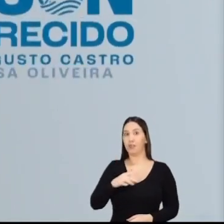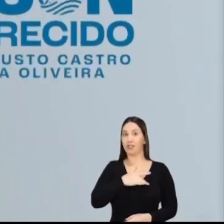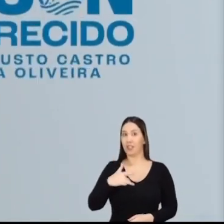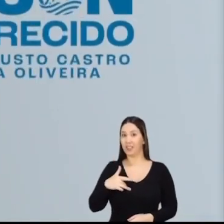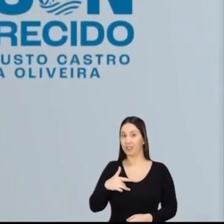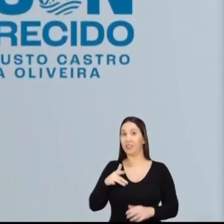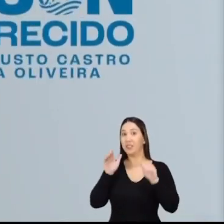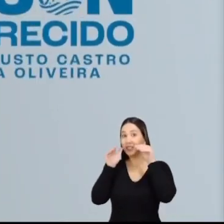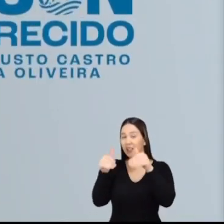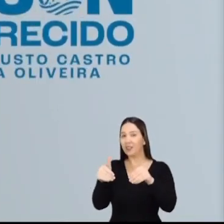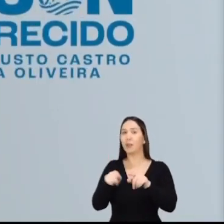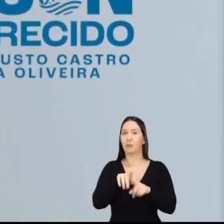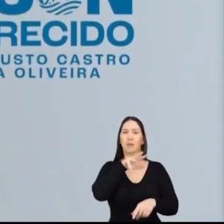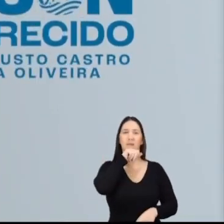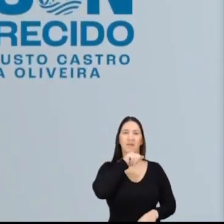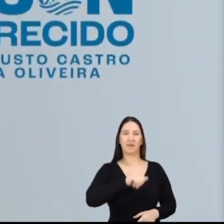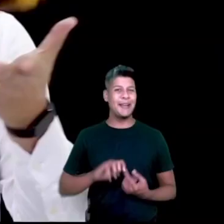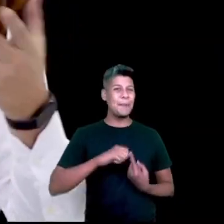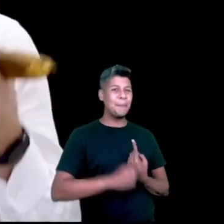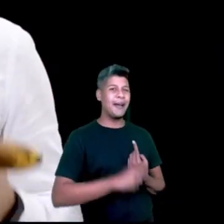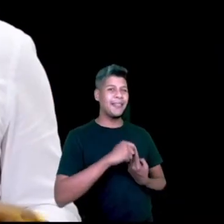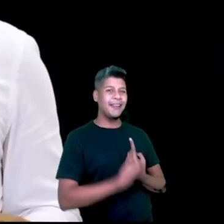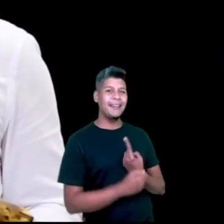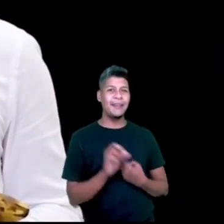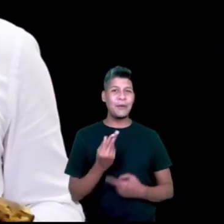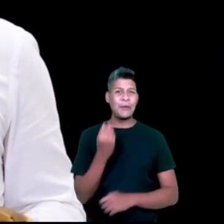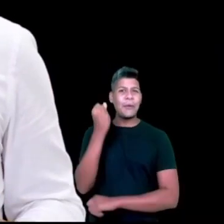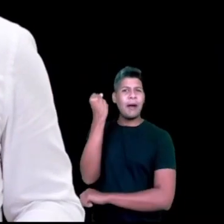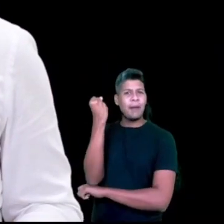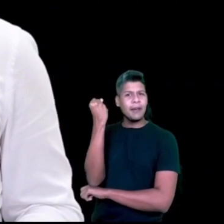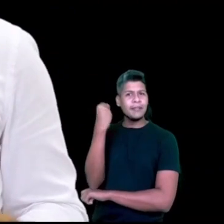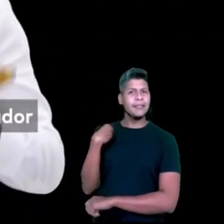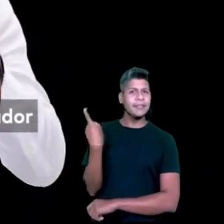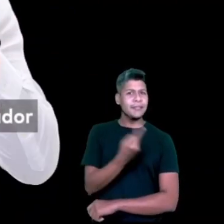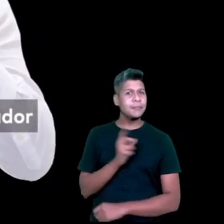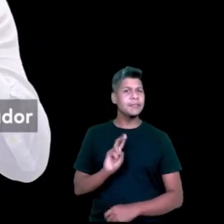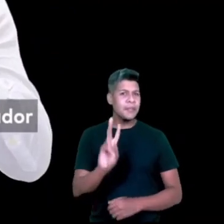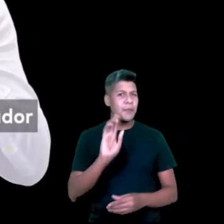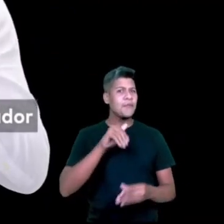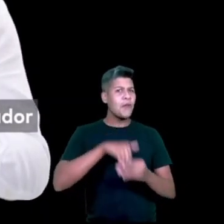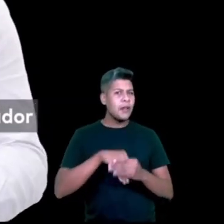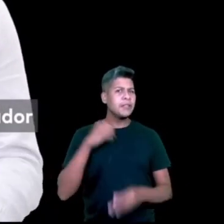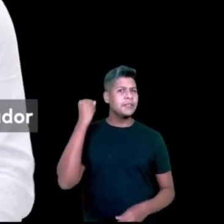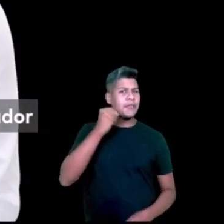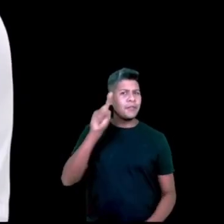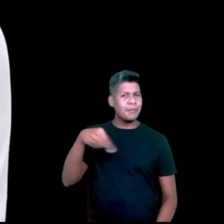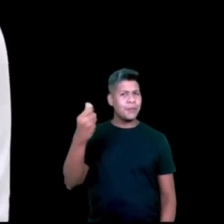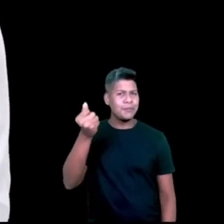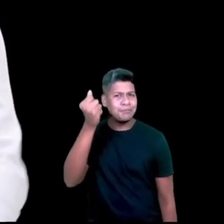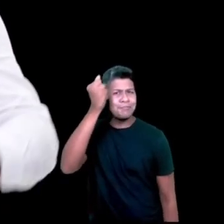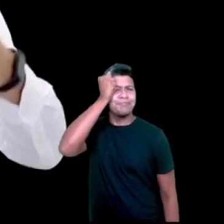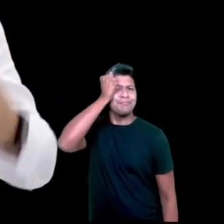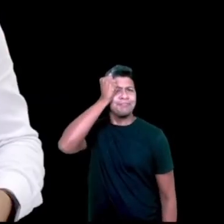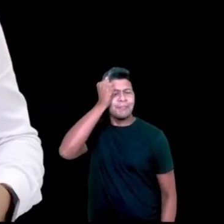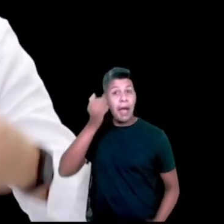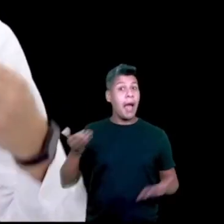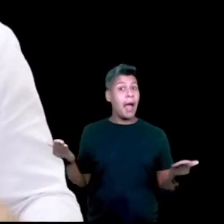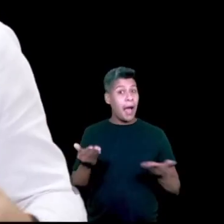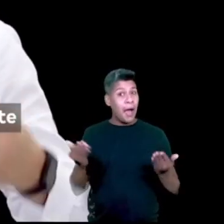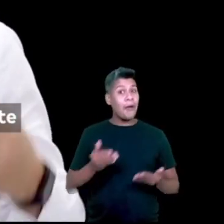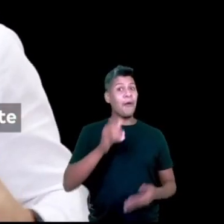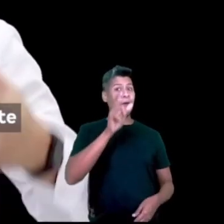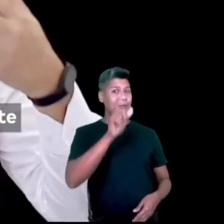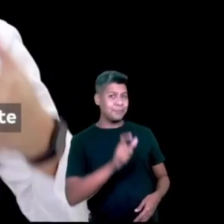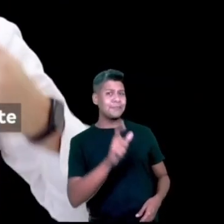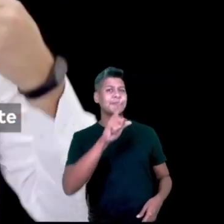o senador da saúde e dos pets também. Bananas ou abacaxis? É o que a gente sempre vota para senador e depois se arrepende.